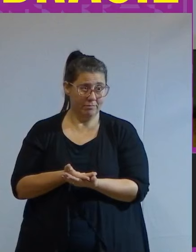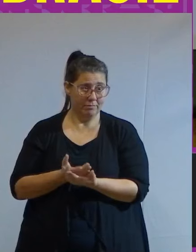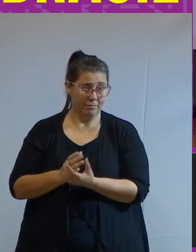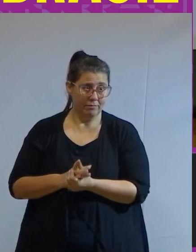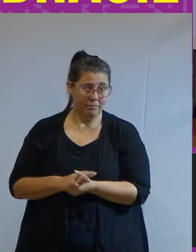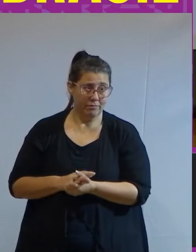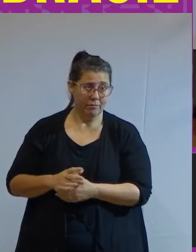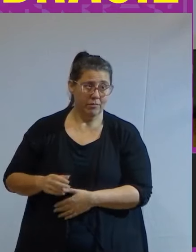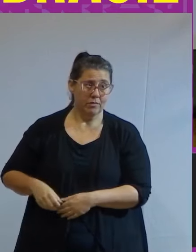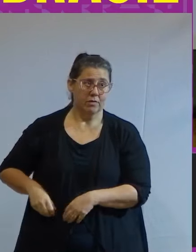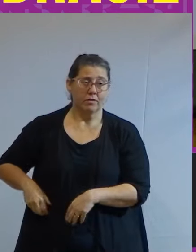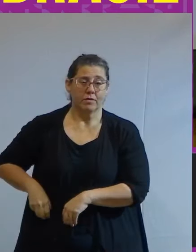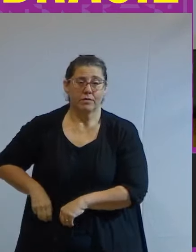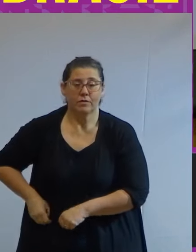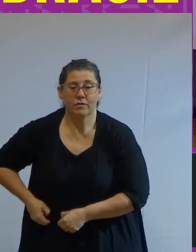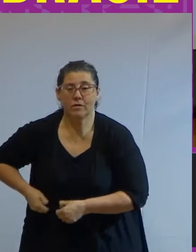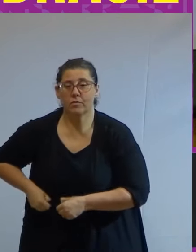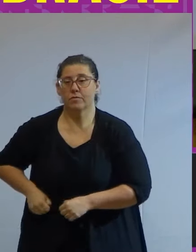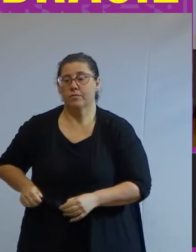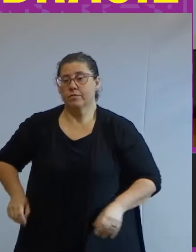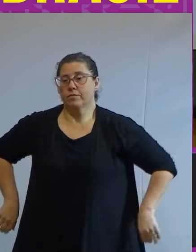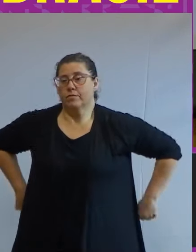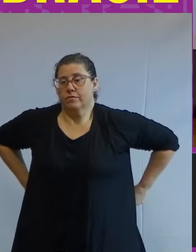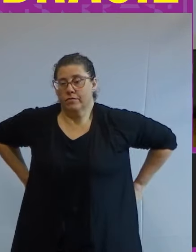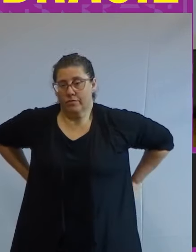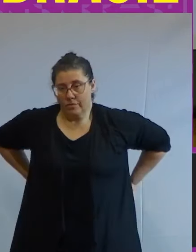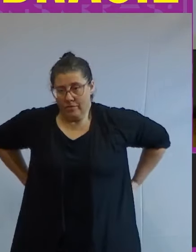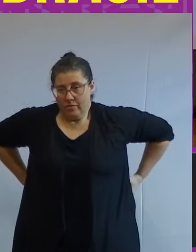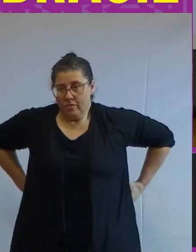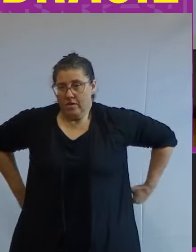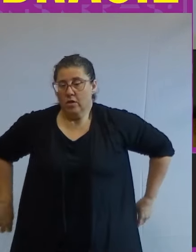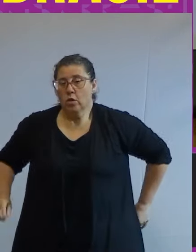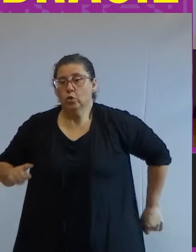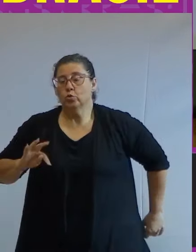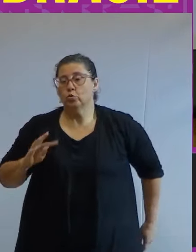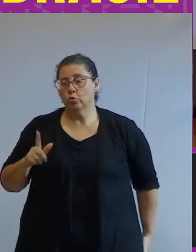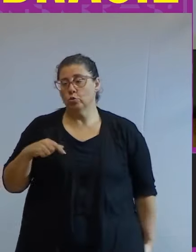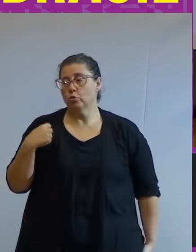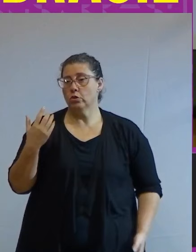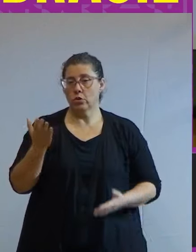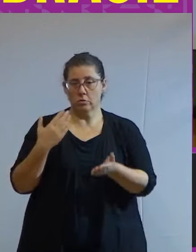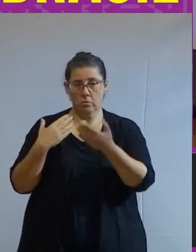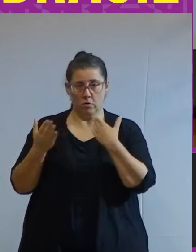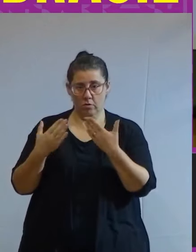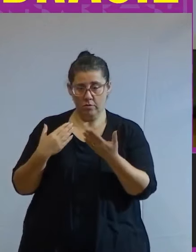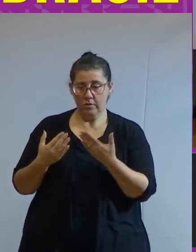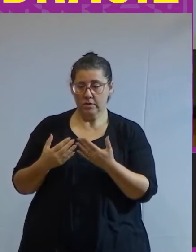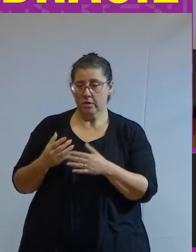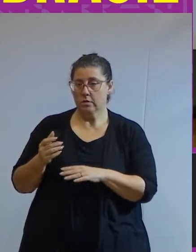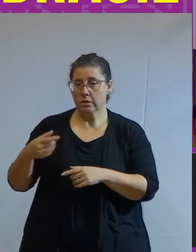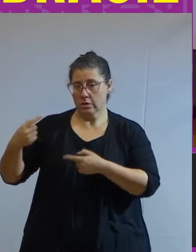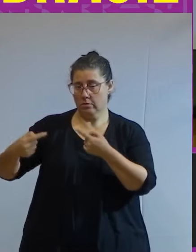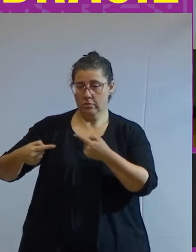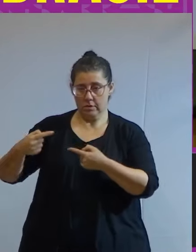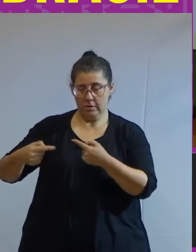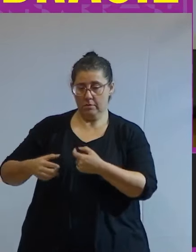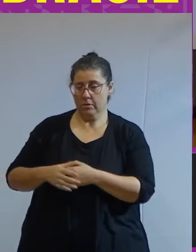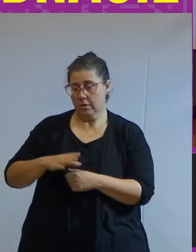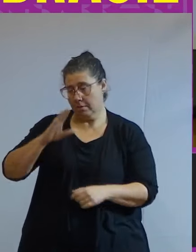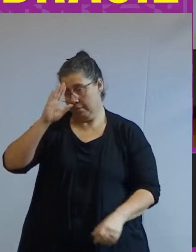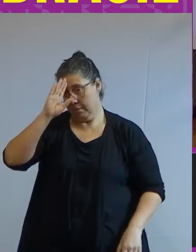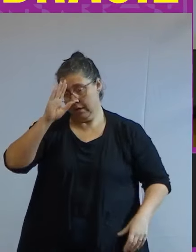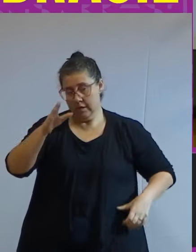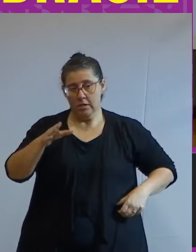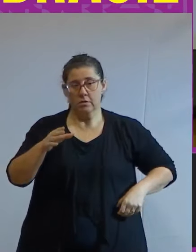eu vejo que tudo isso aqui que estamos conversando e vamos começar a debater ainda mais principalmente